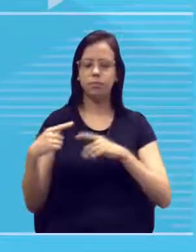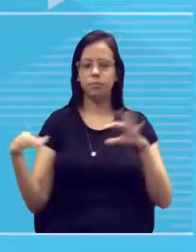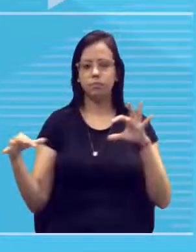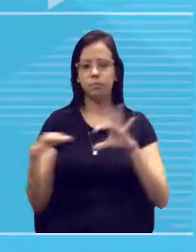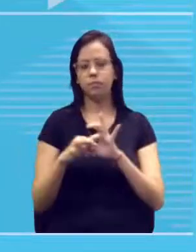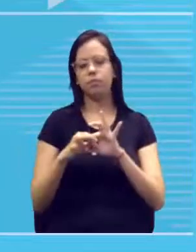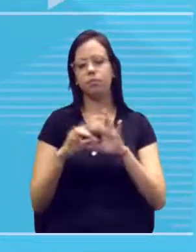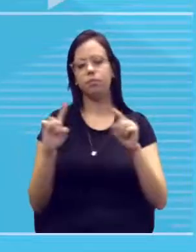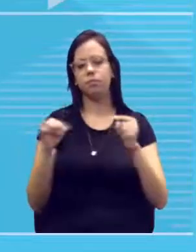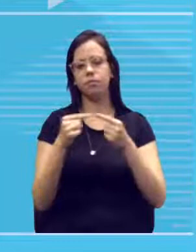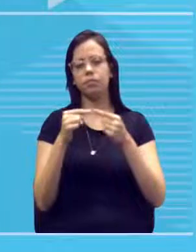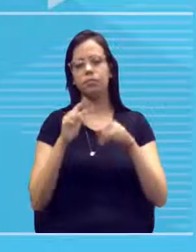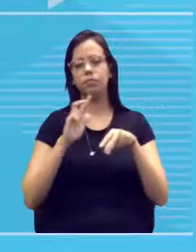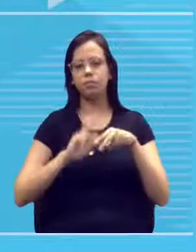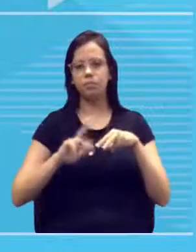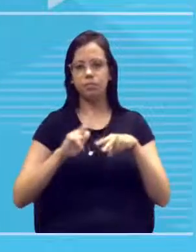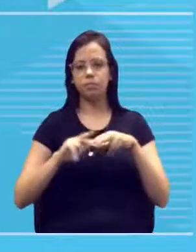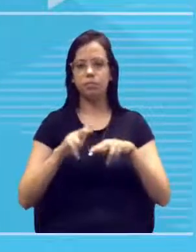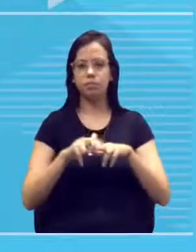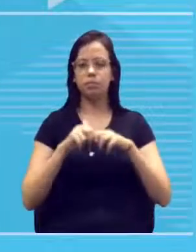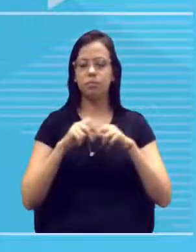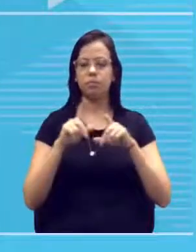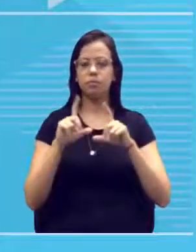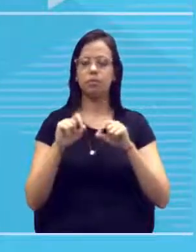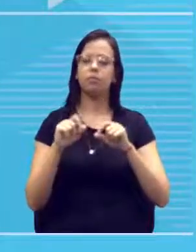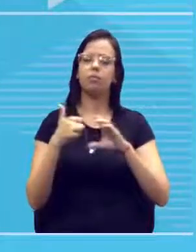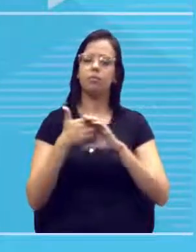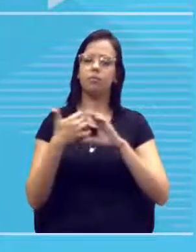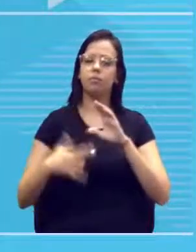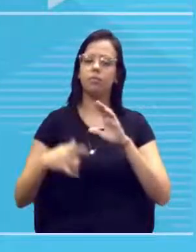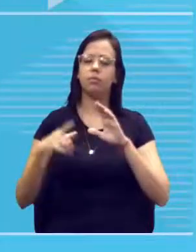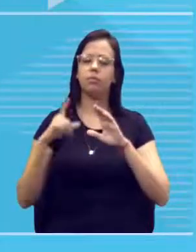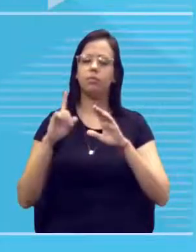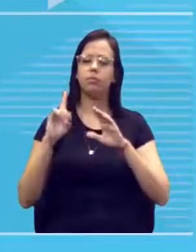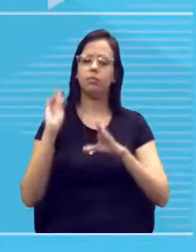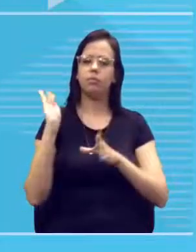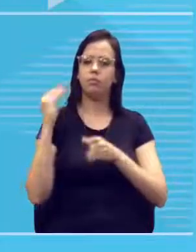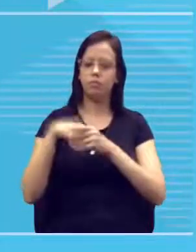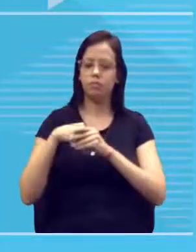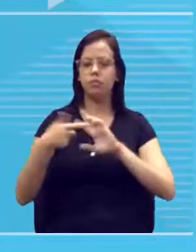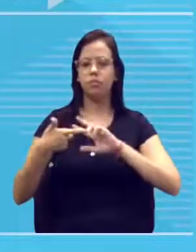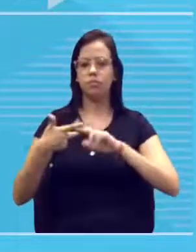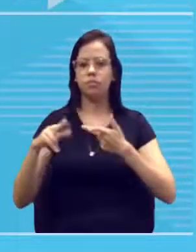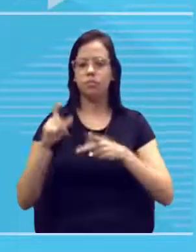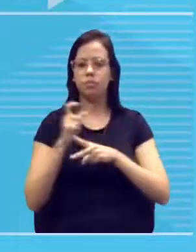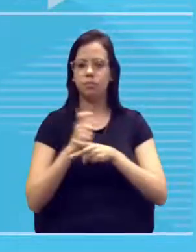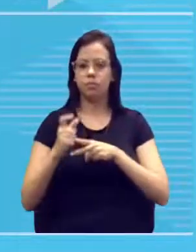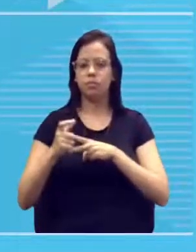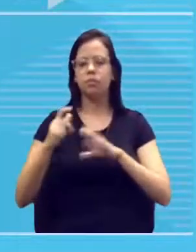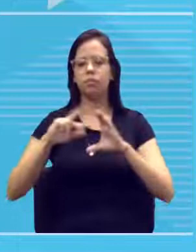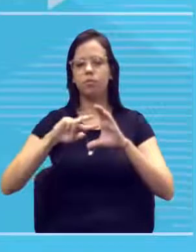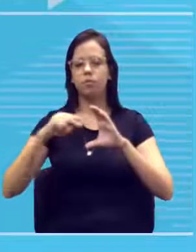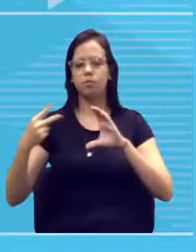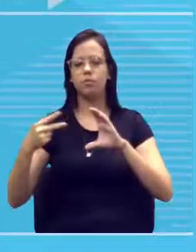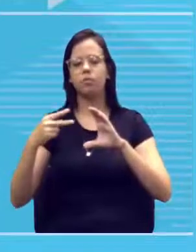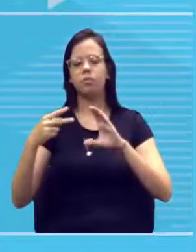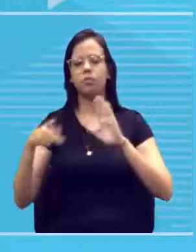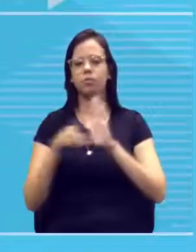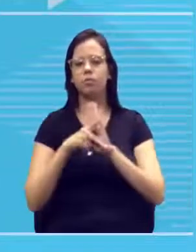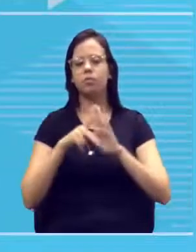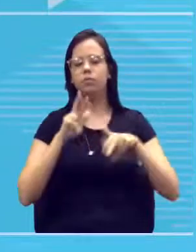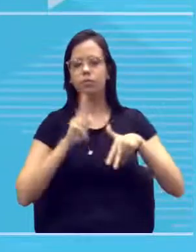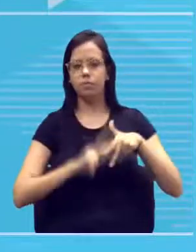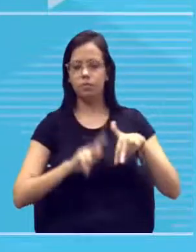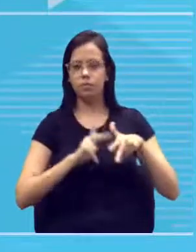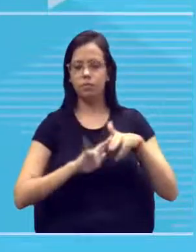sexo, tá? Porque a característica está em o gene do cromossomo sexual, tá? Então, fazer uma análise como essa ajuda